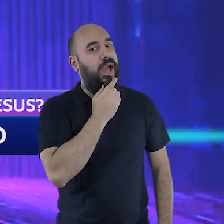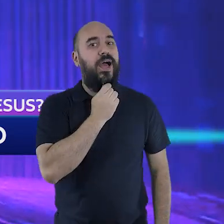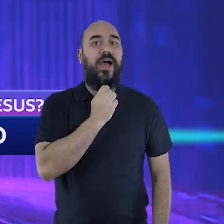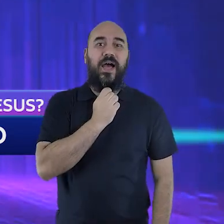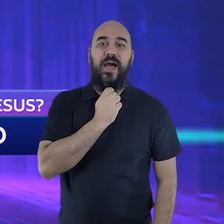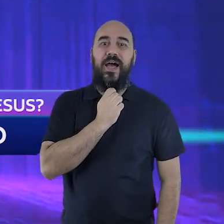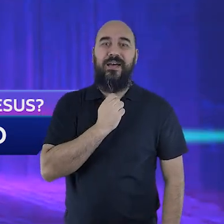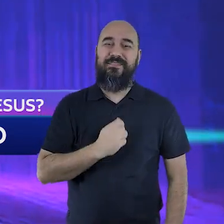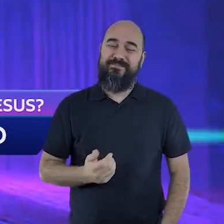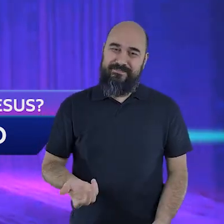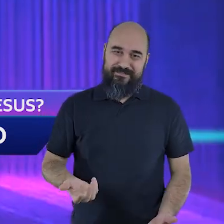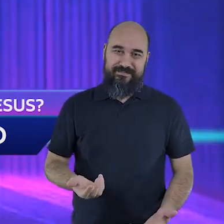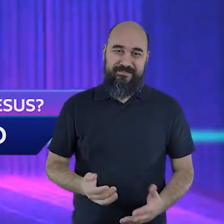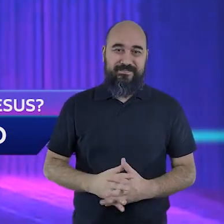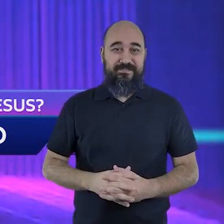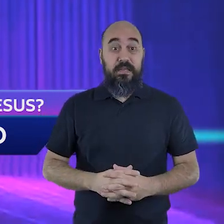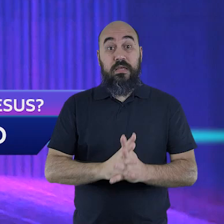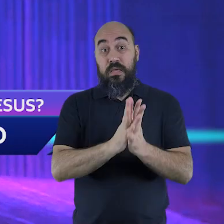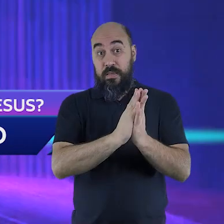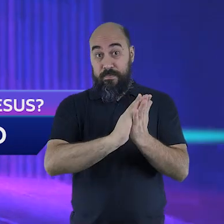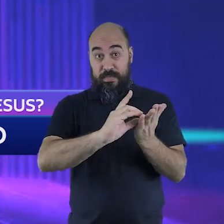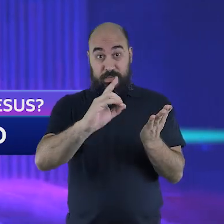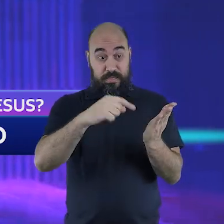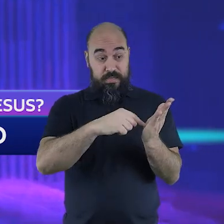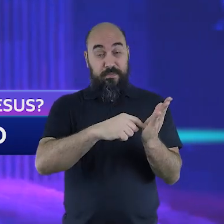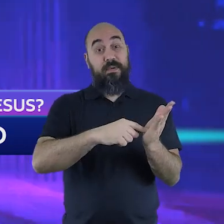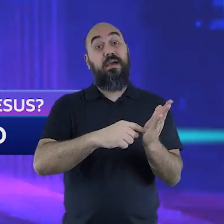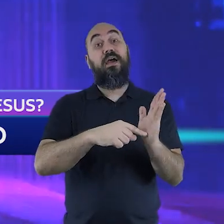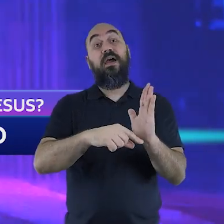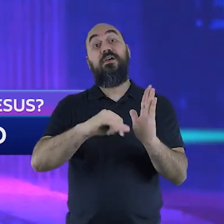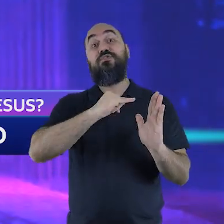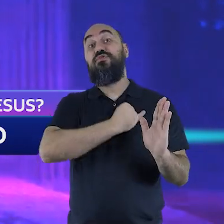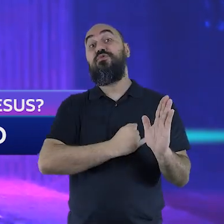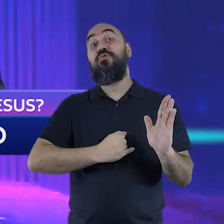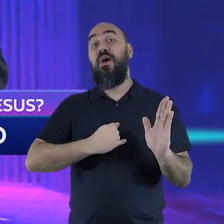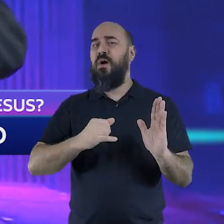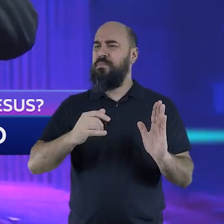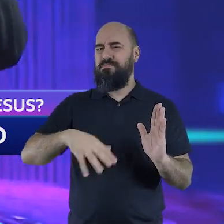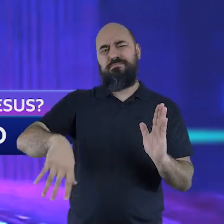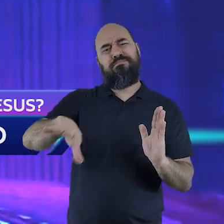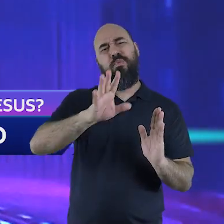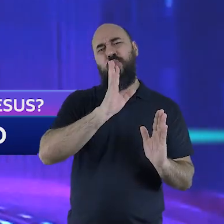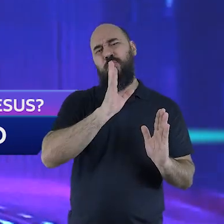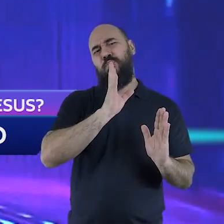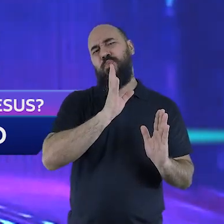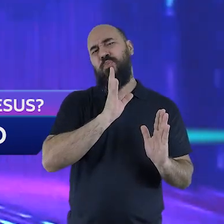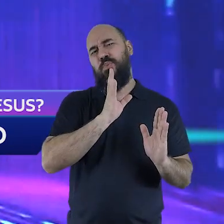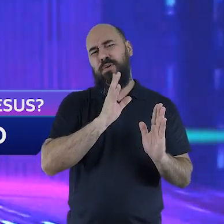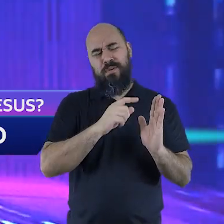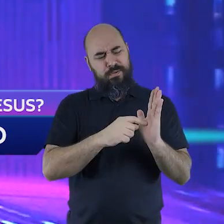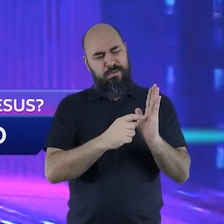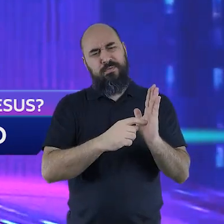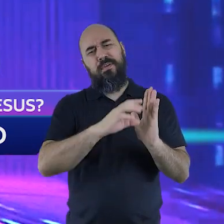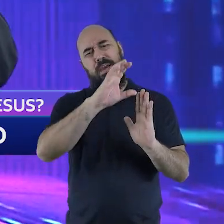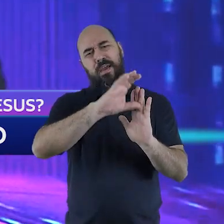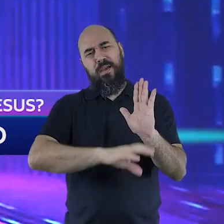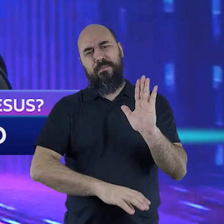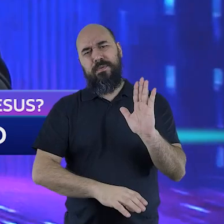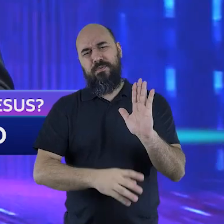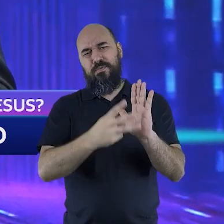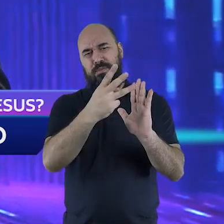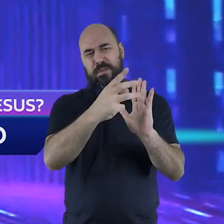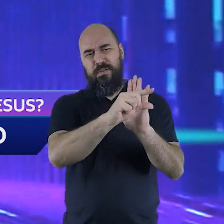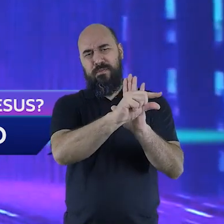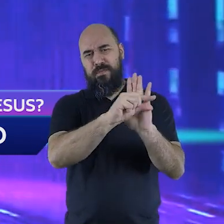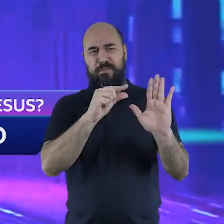conhecidos da Bíblia está no Evangelho de João no capítulo 3 versículo 16 que resume todo o plano da